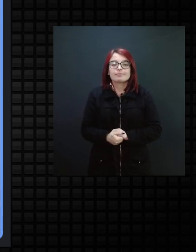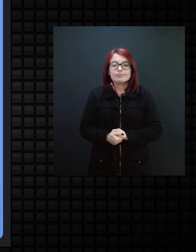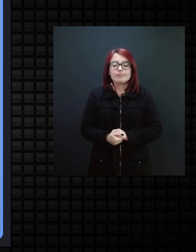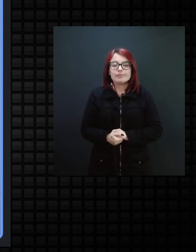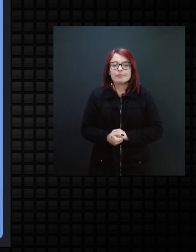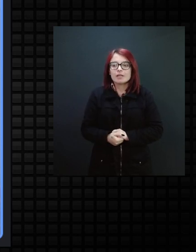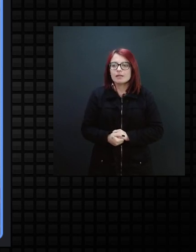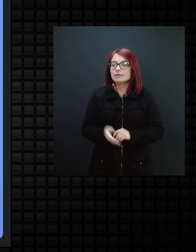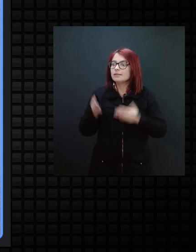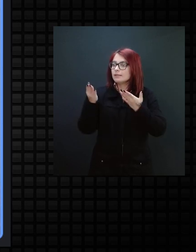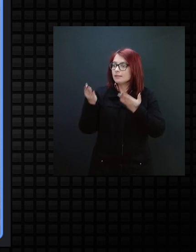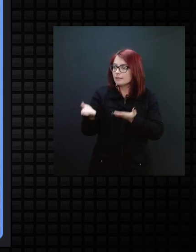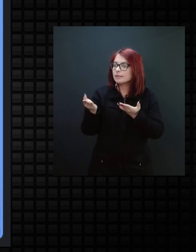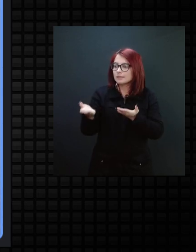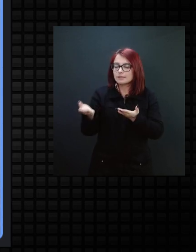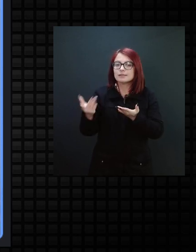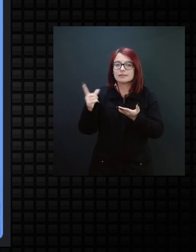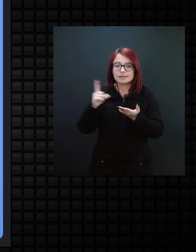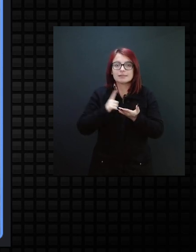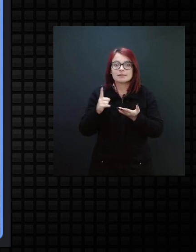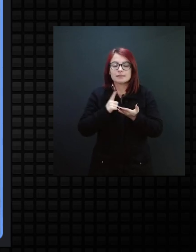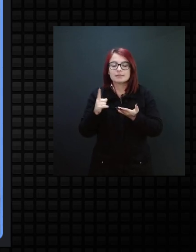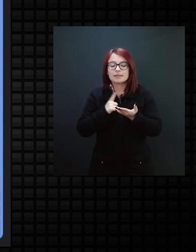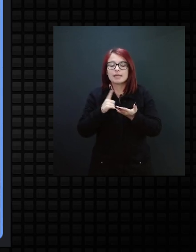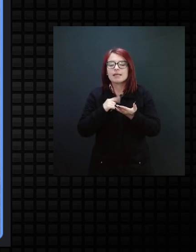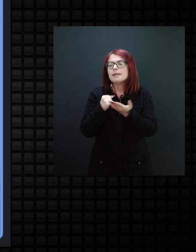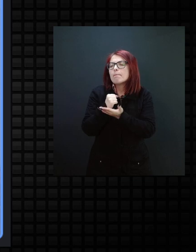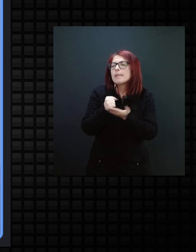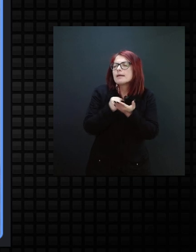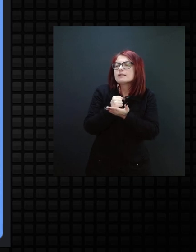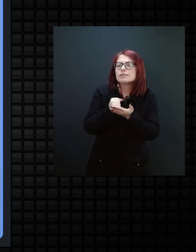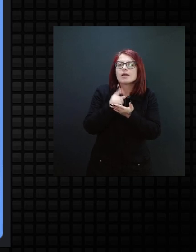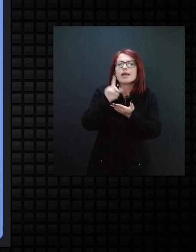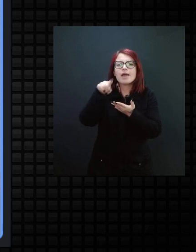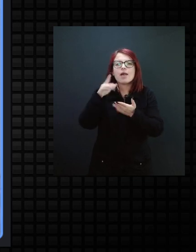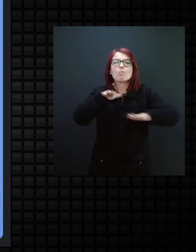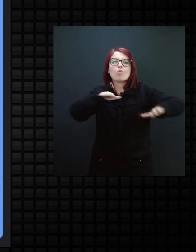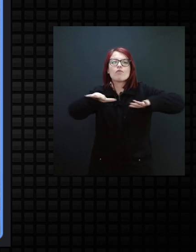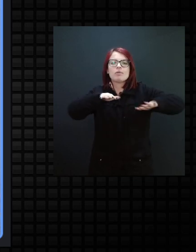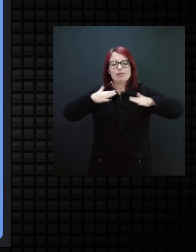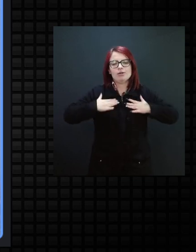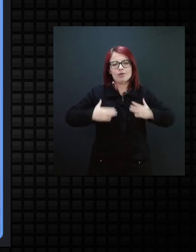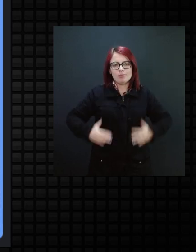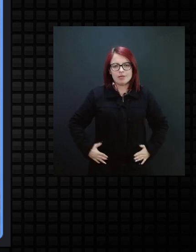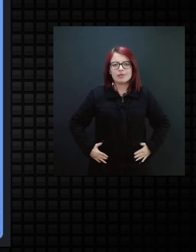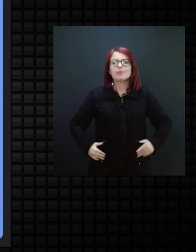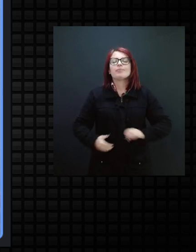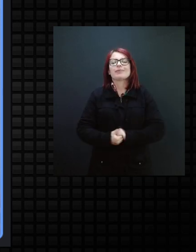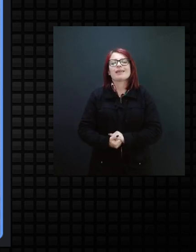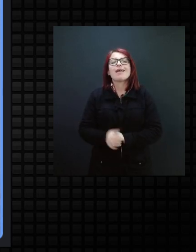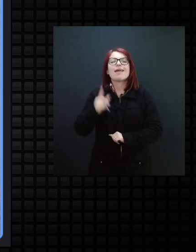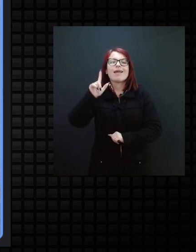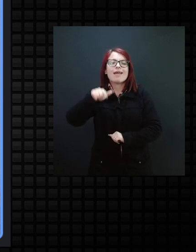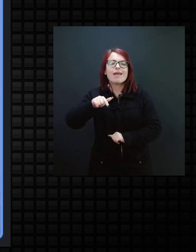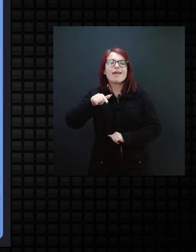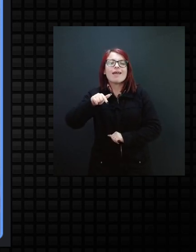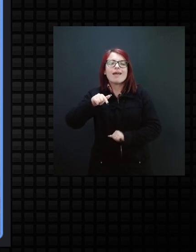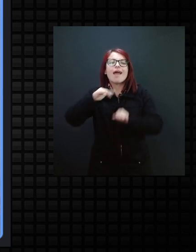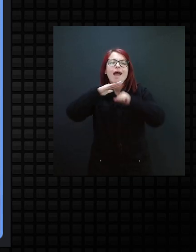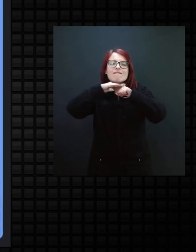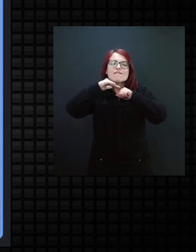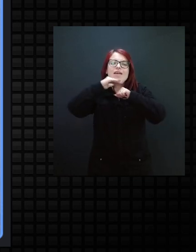abordagem, a base dela é o movimento corporal, é o afeto, é o